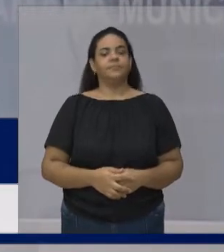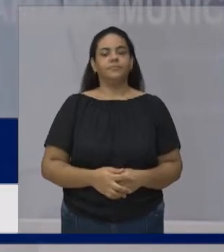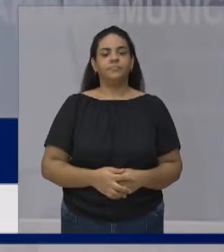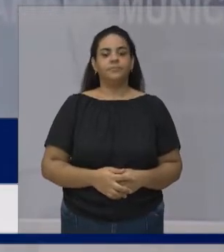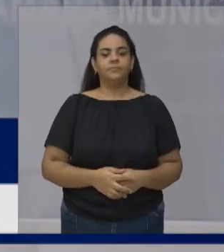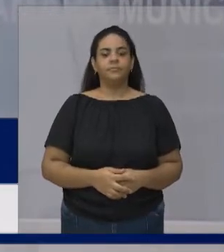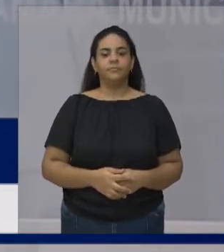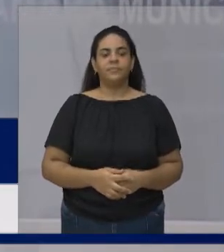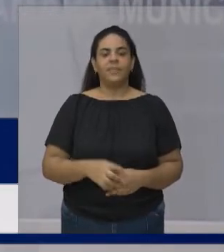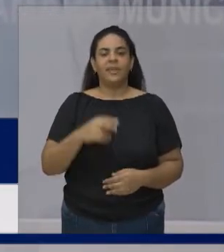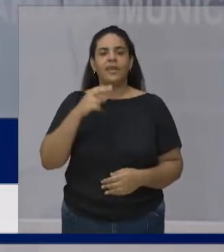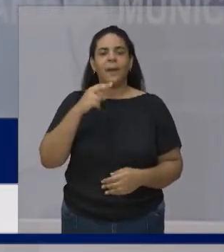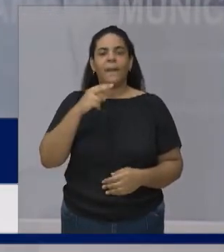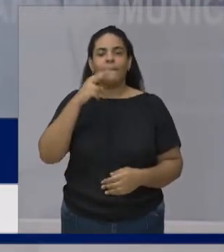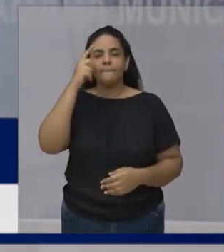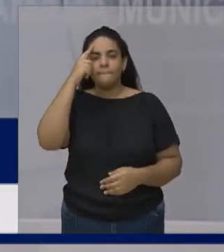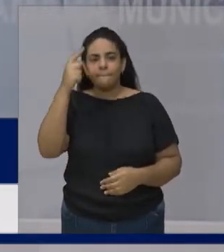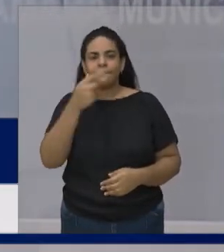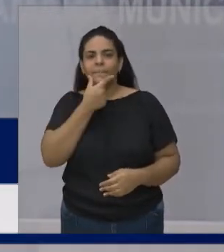Quase ninguém conhece Pelé